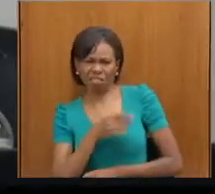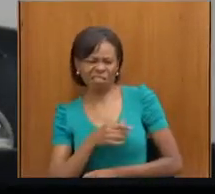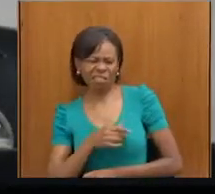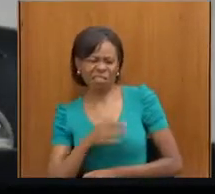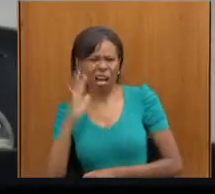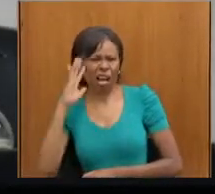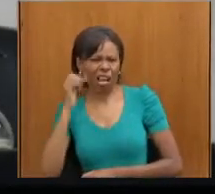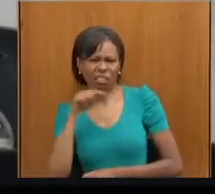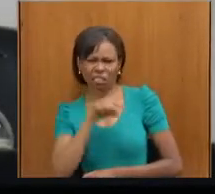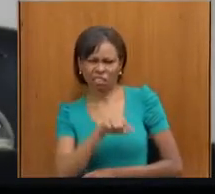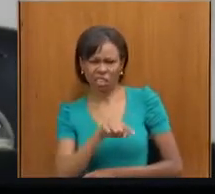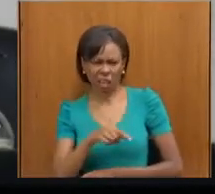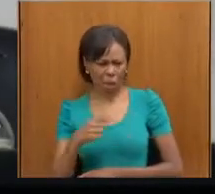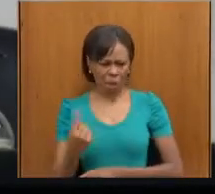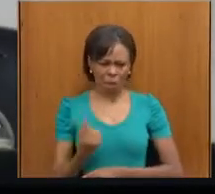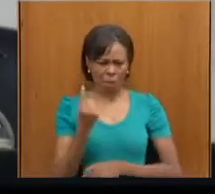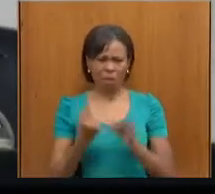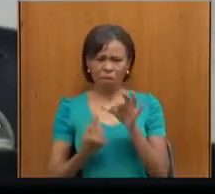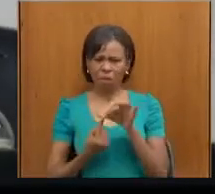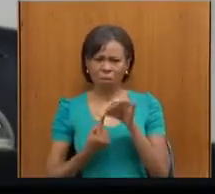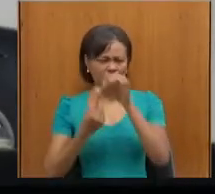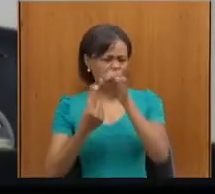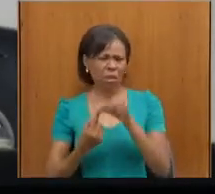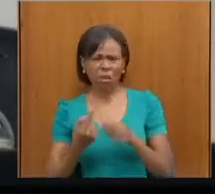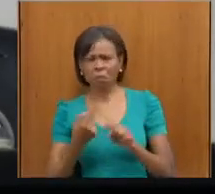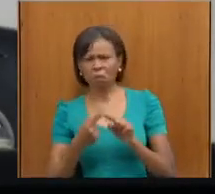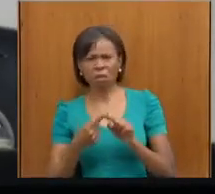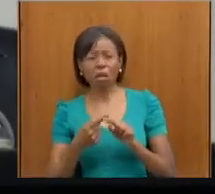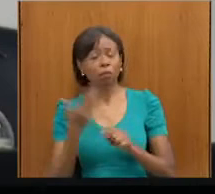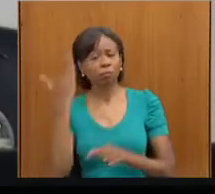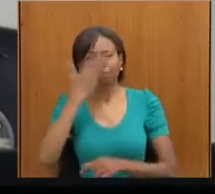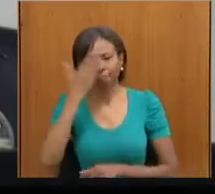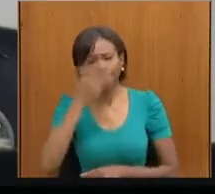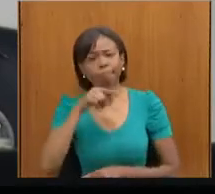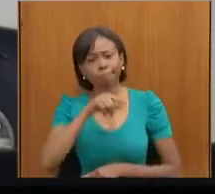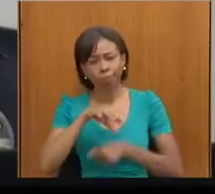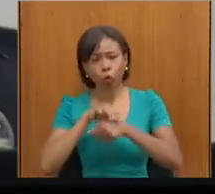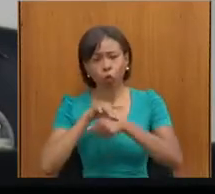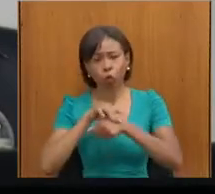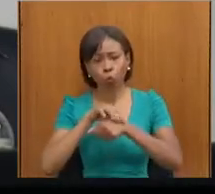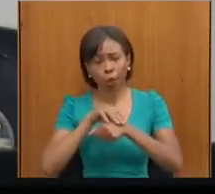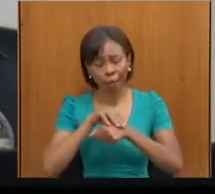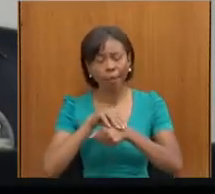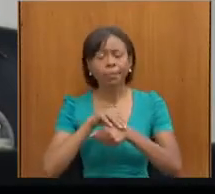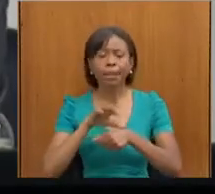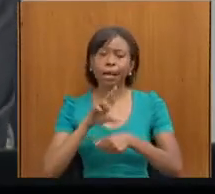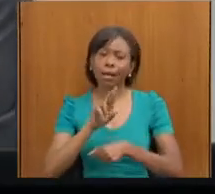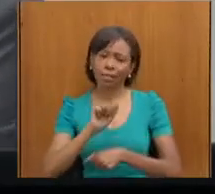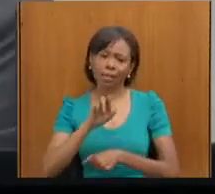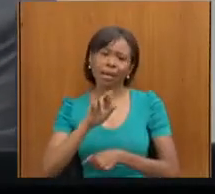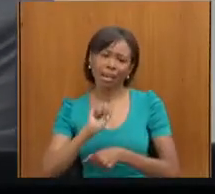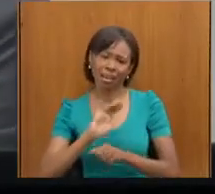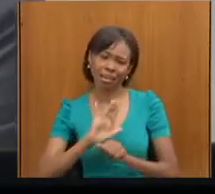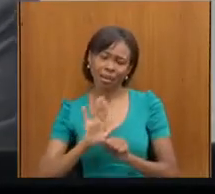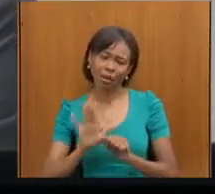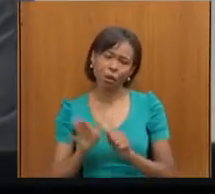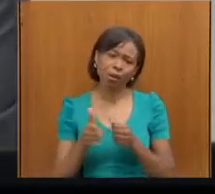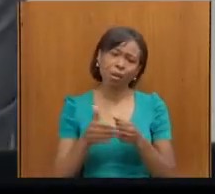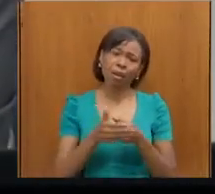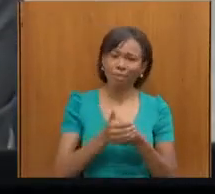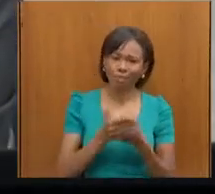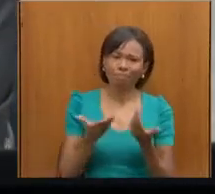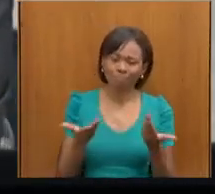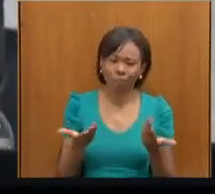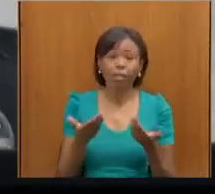tendo alguma preferência e acha que a pessoa não tem uma doença rara. Então, a carteirinha vai ajudar muito na identificação,